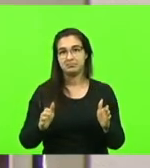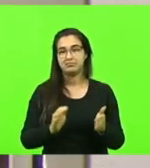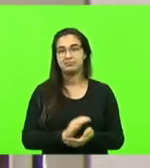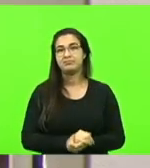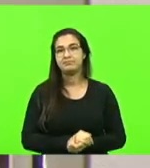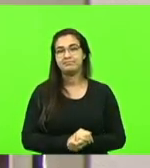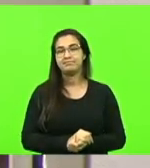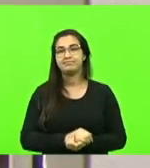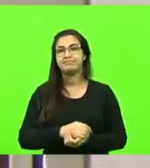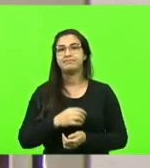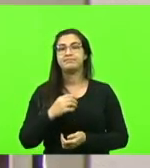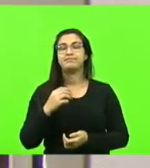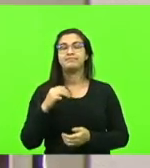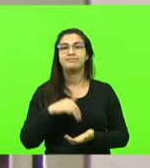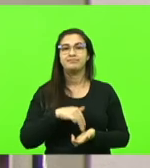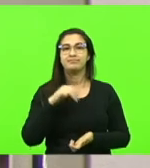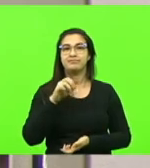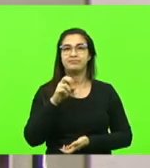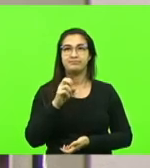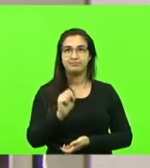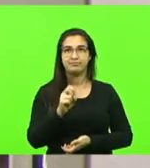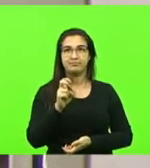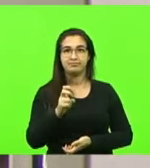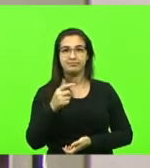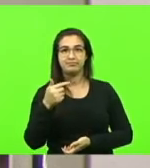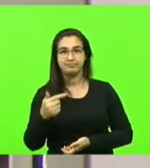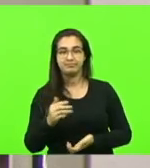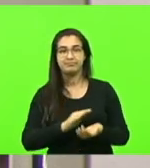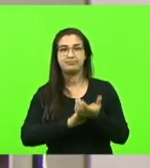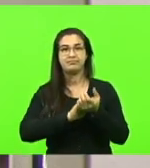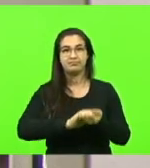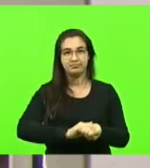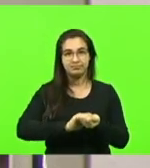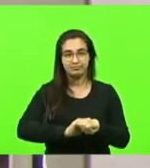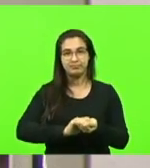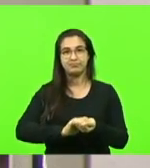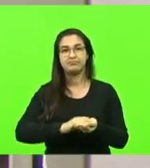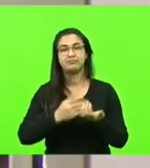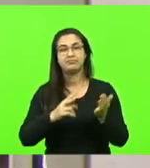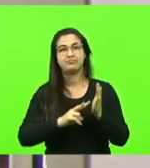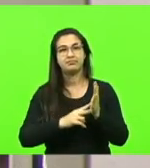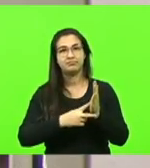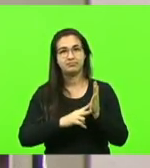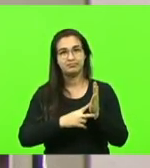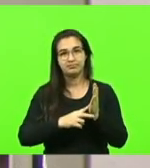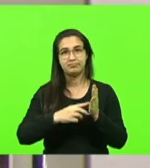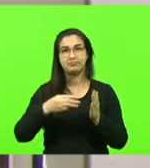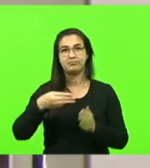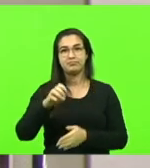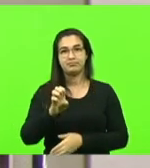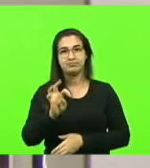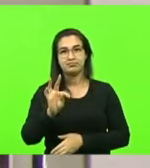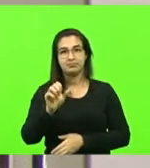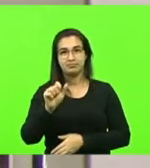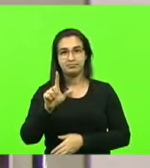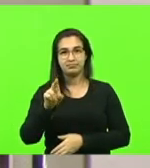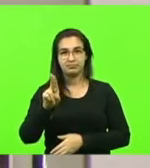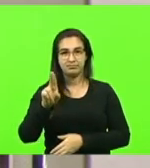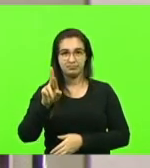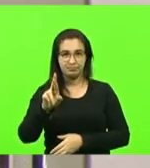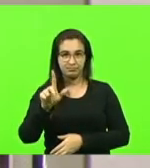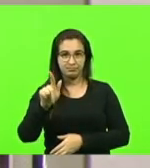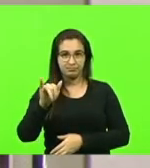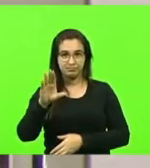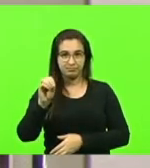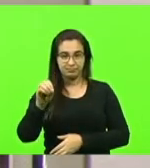857, ator deputado Adrianinho, cumprimentando o Sindicato dos Metalúrgicos de Joinville, por seus 90 anos de existência. Em discussão.